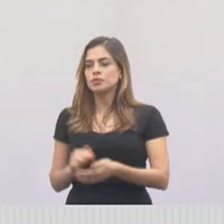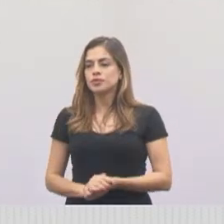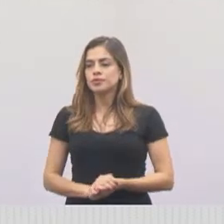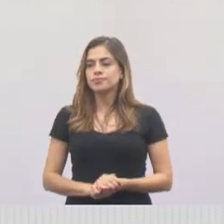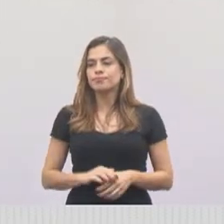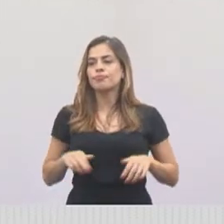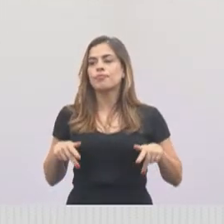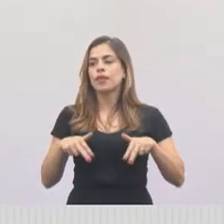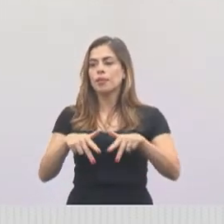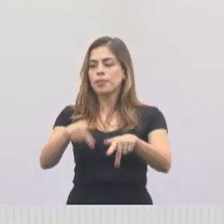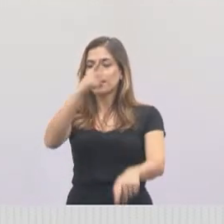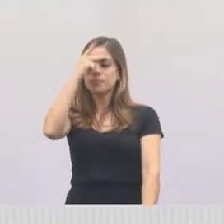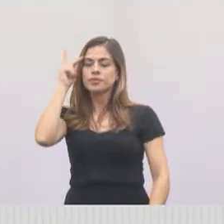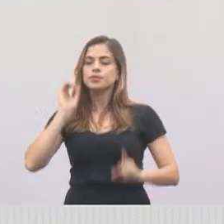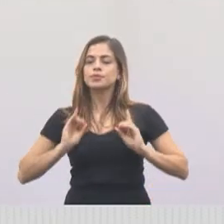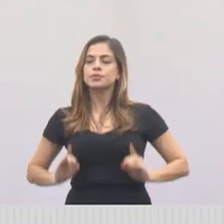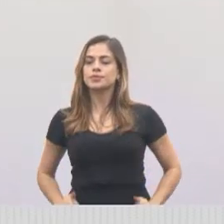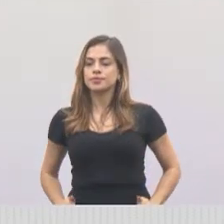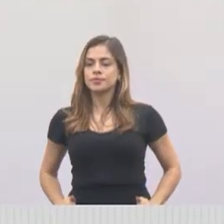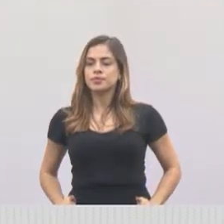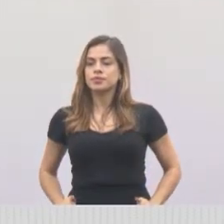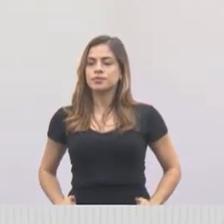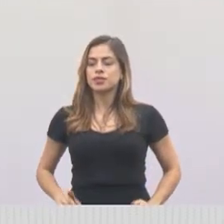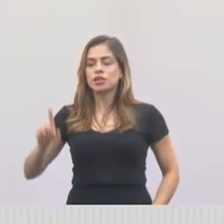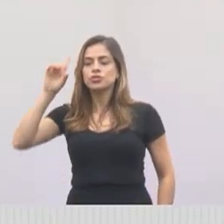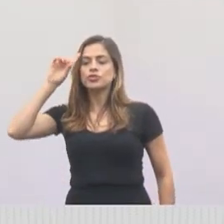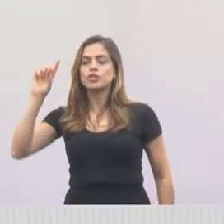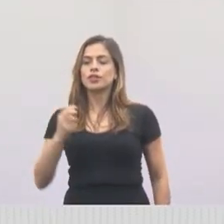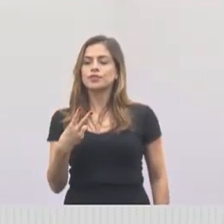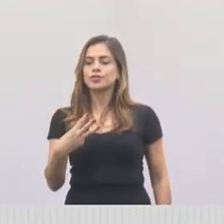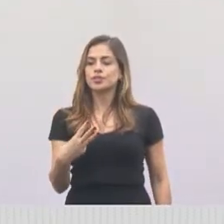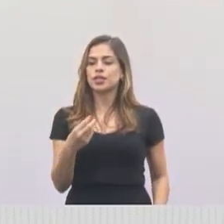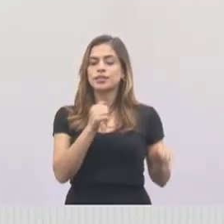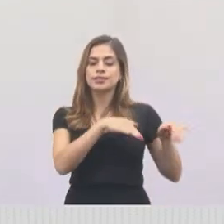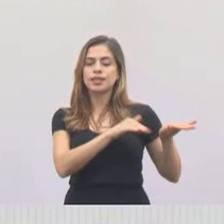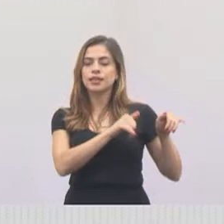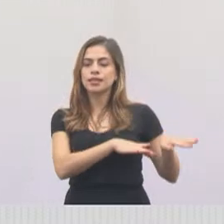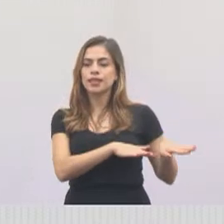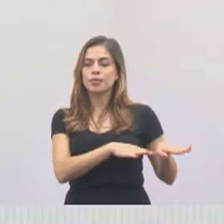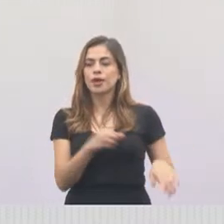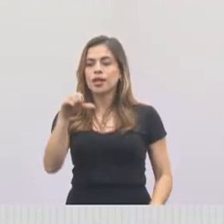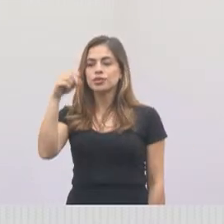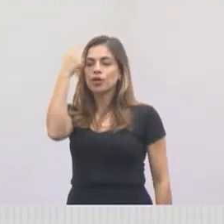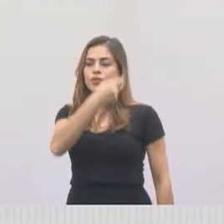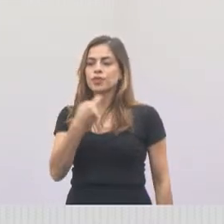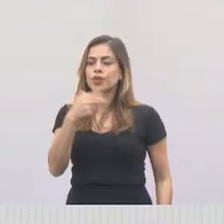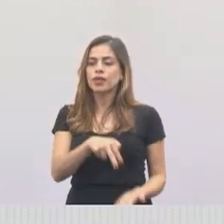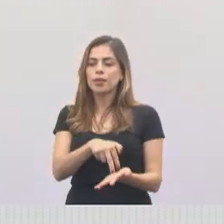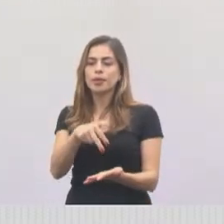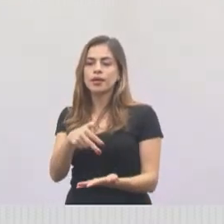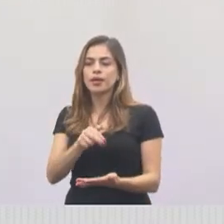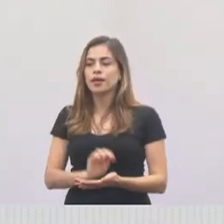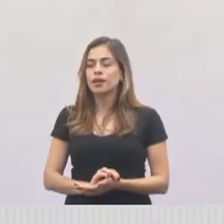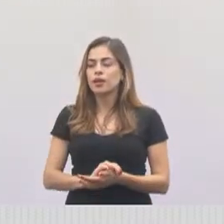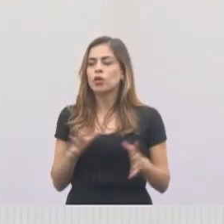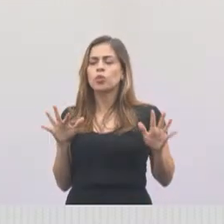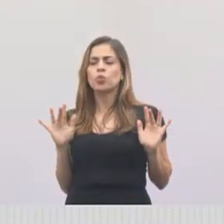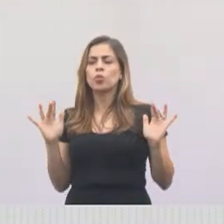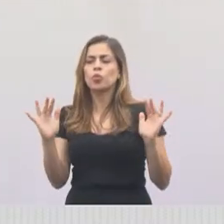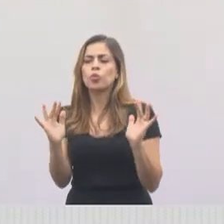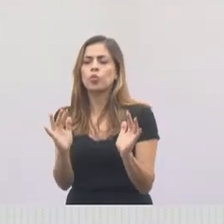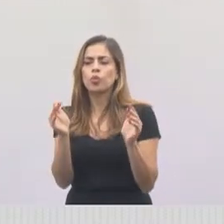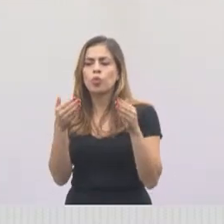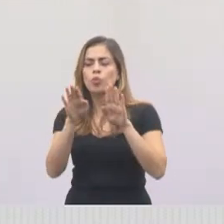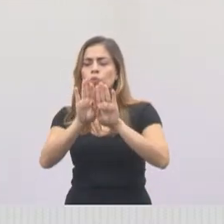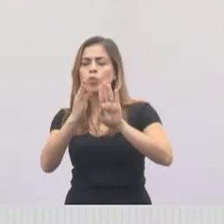da Pessoa com Deficiência. Será dia 23 de setembro, às 9h da manhã, com concentração